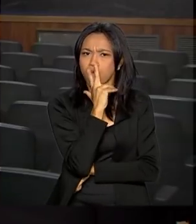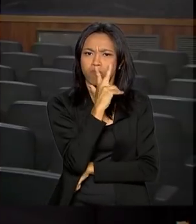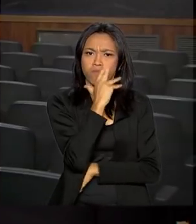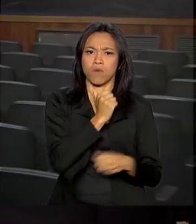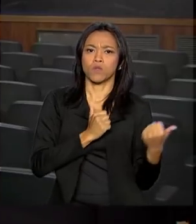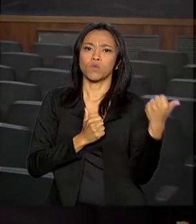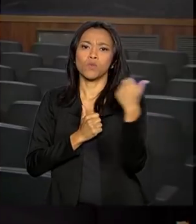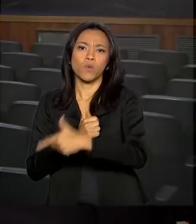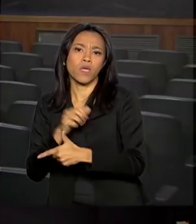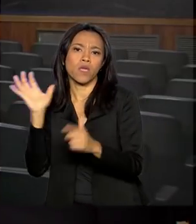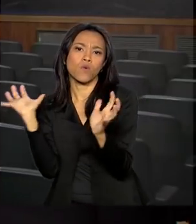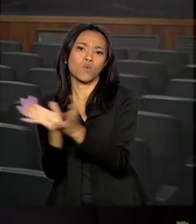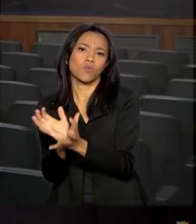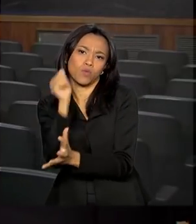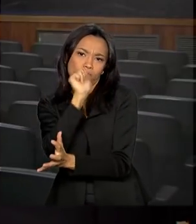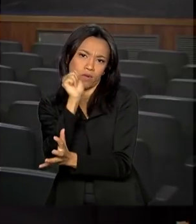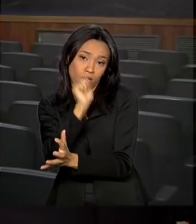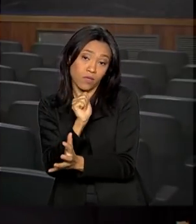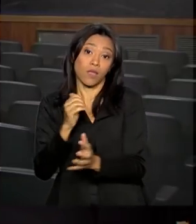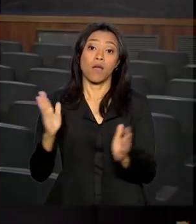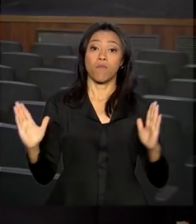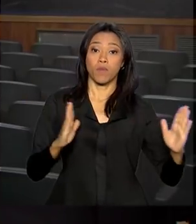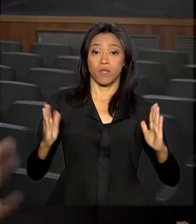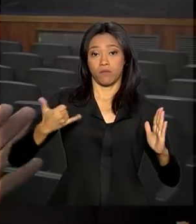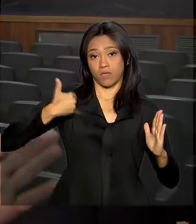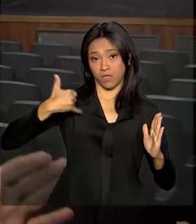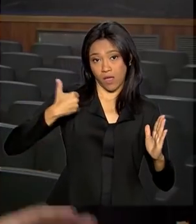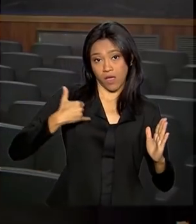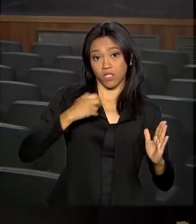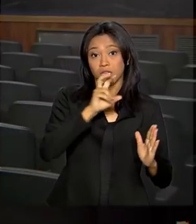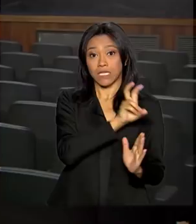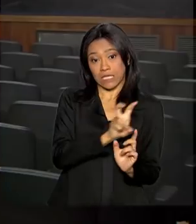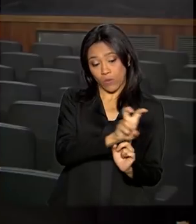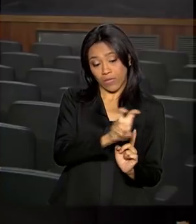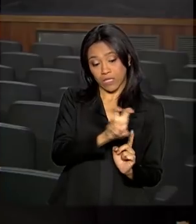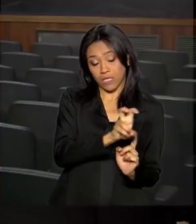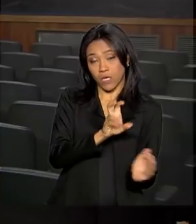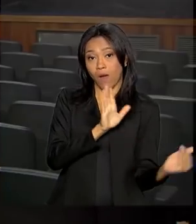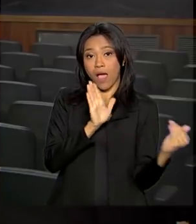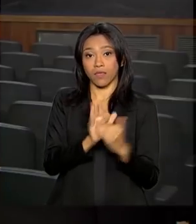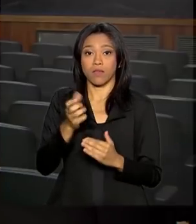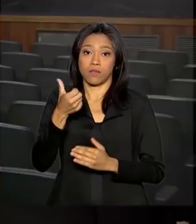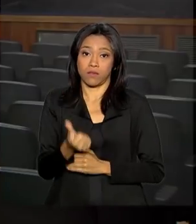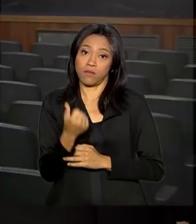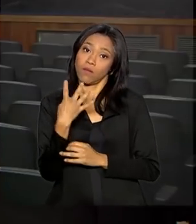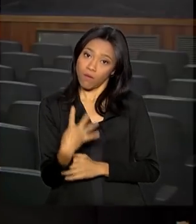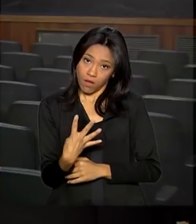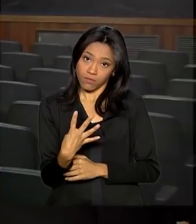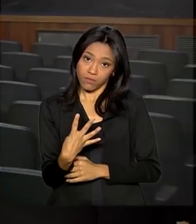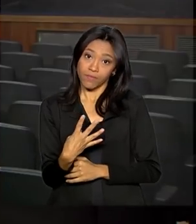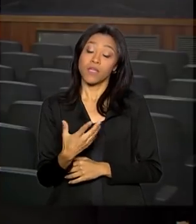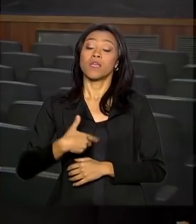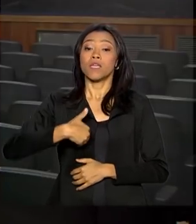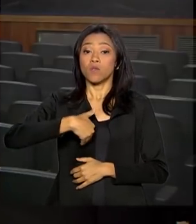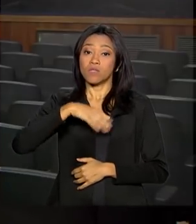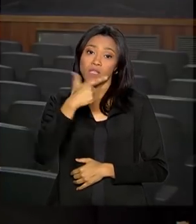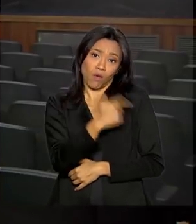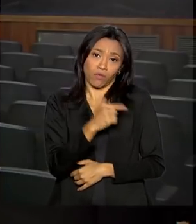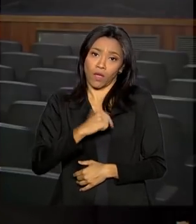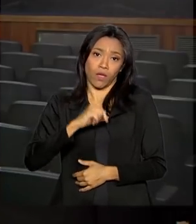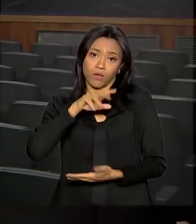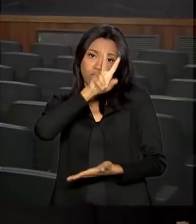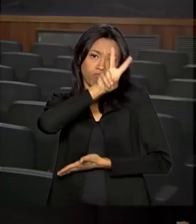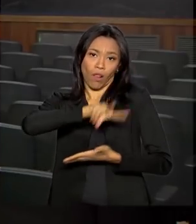A faixa etária com maior número de fumantes é entre 55 e 64 anos. E os menos escolarizados